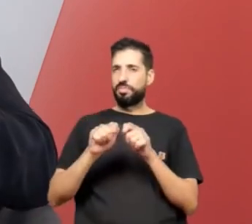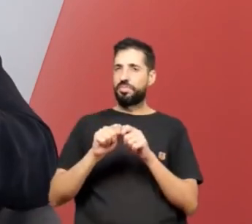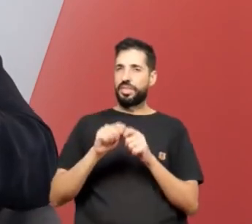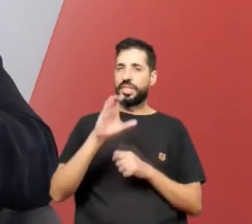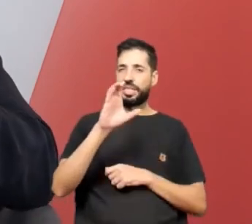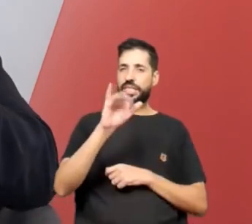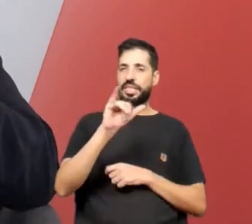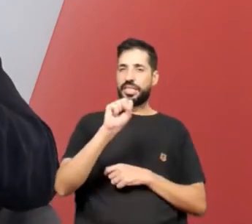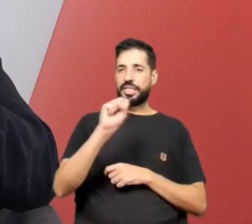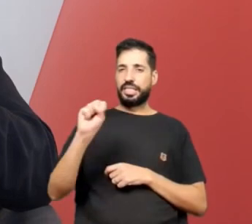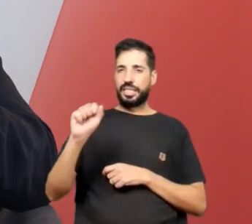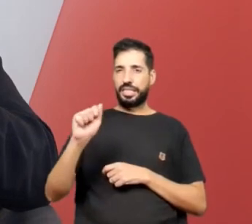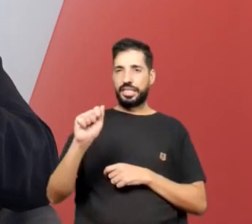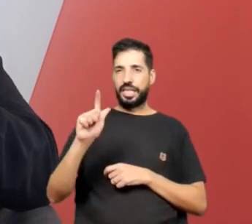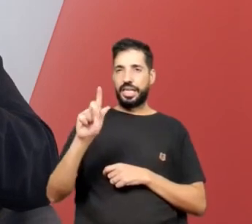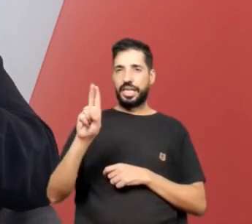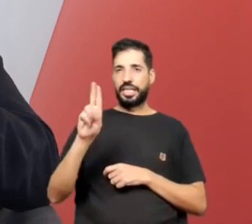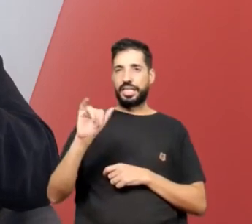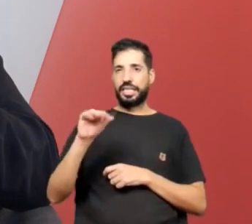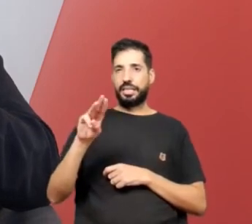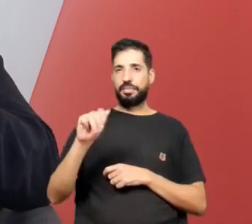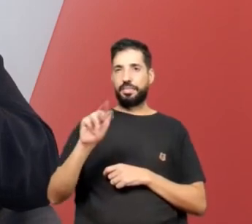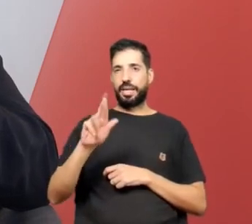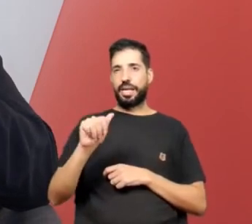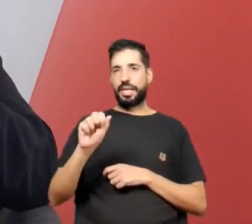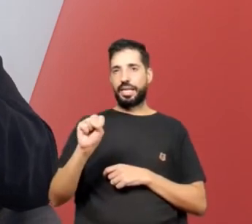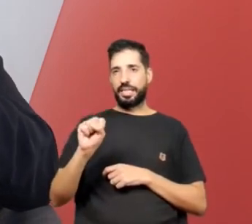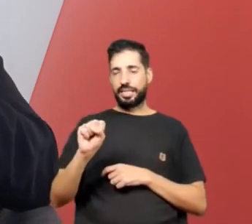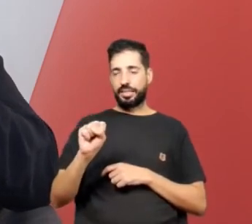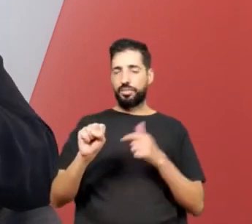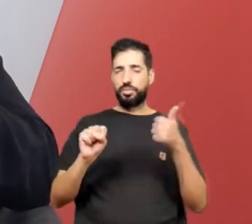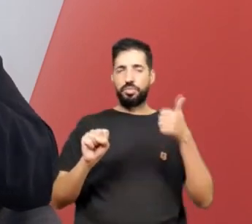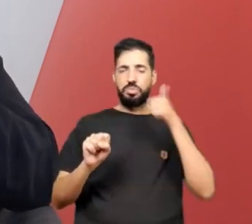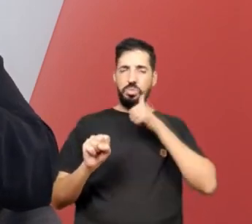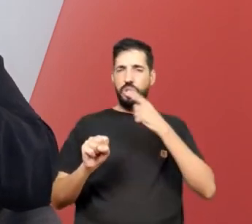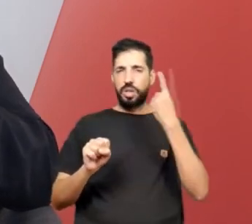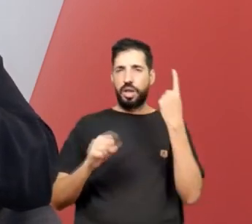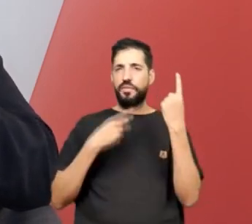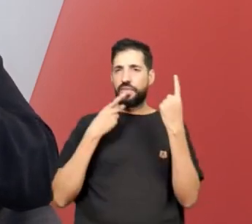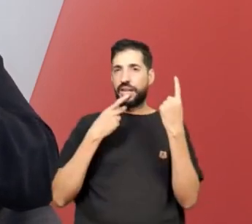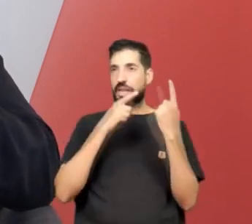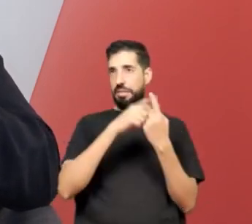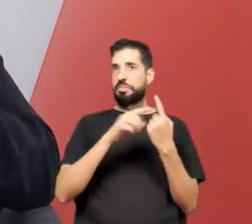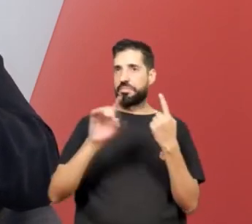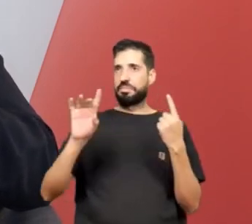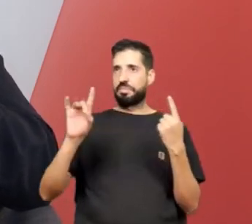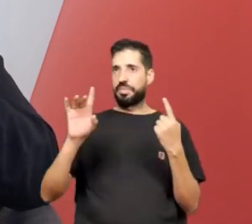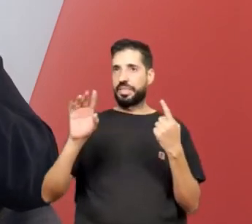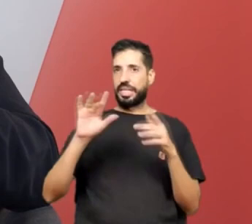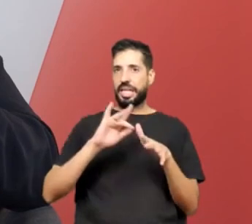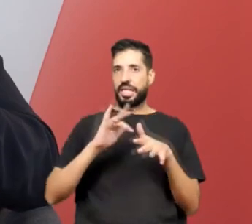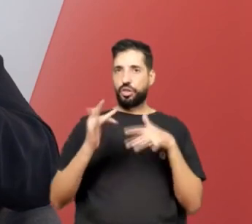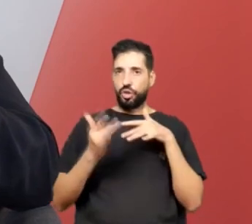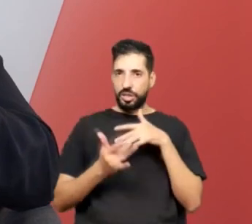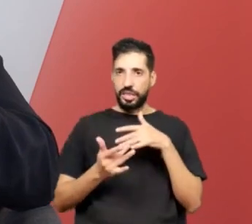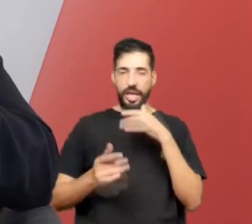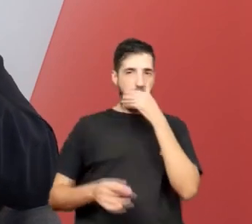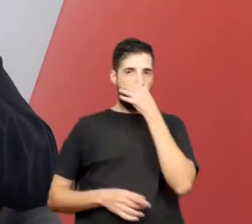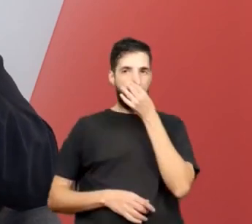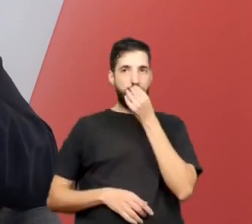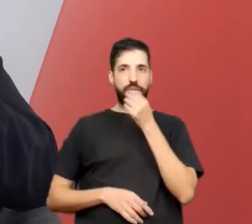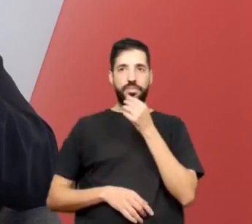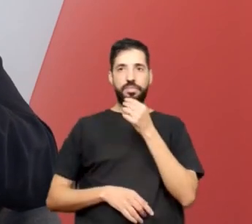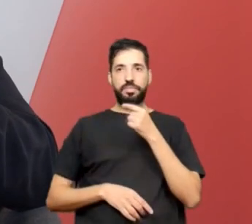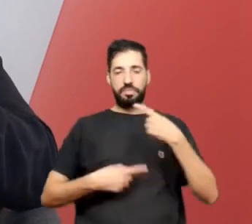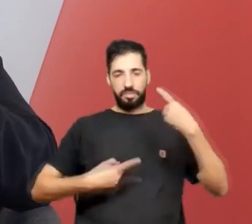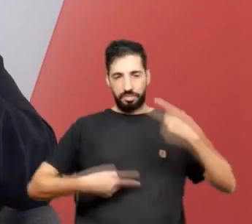senhora falando, que é uma grande especialista em redes sociais, em disputas de narrativas. E ela